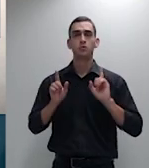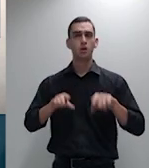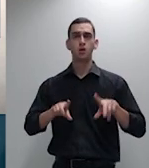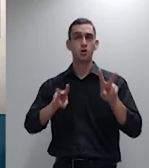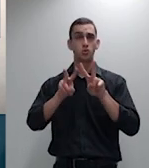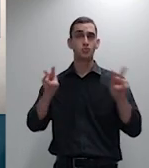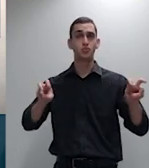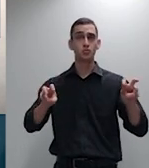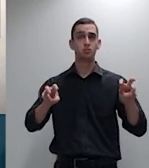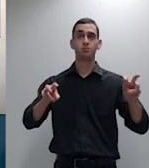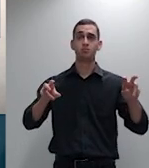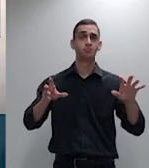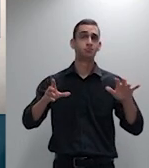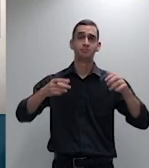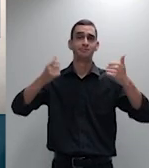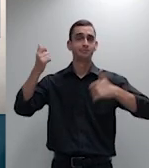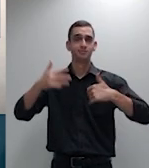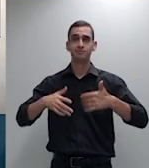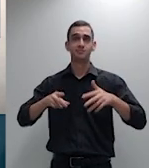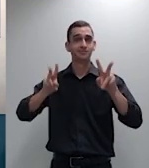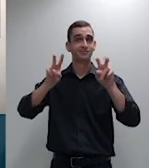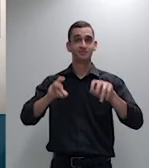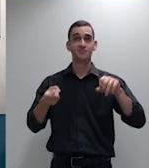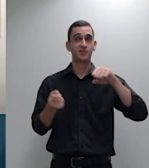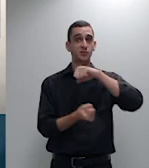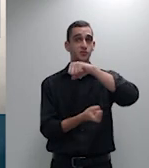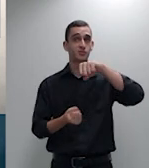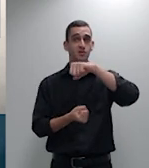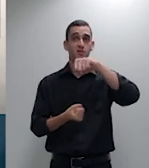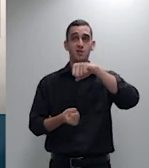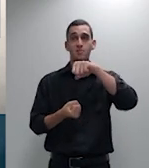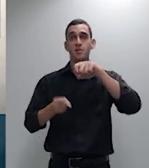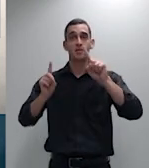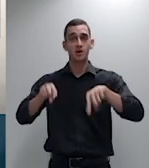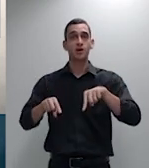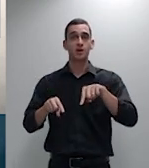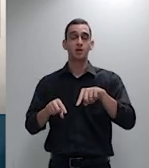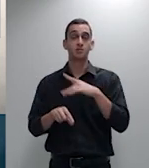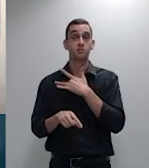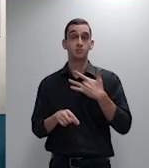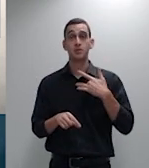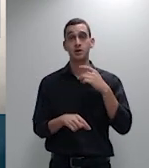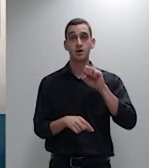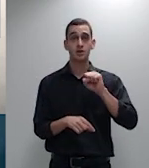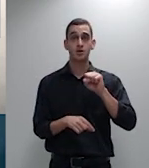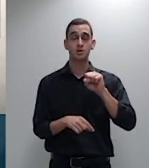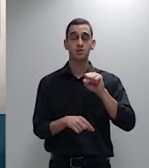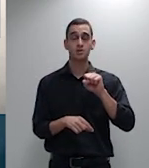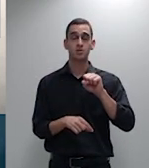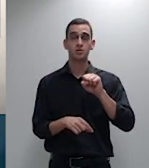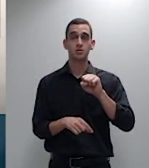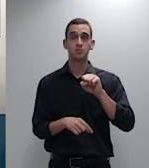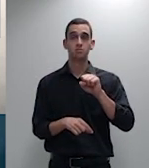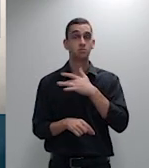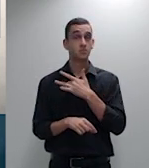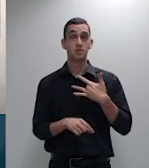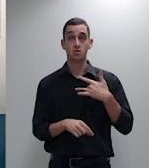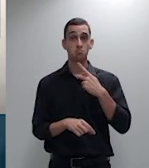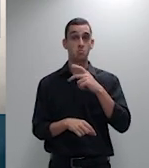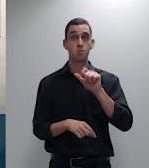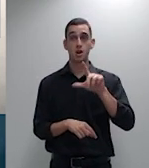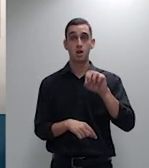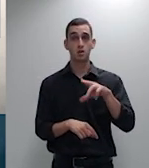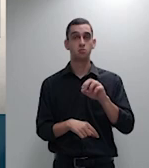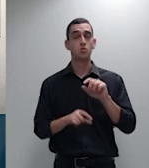do plano de saúde certo é que esse plano não pode ser formado para que ele exclua aquele que mais precisa